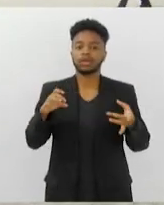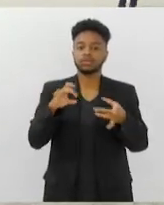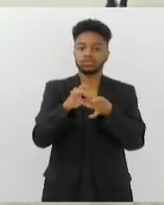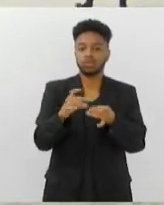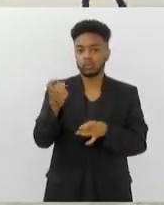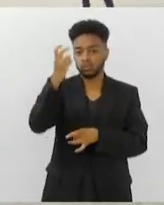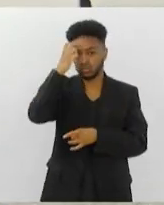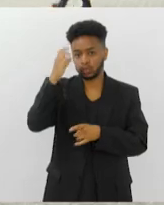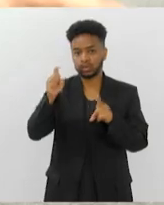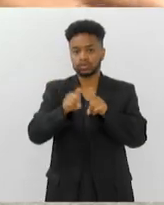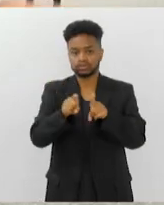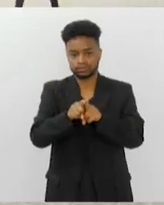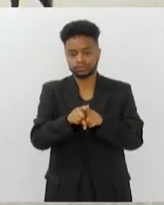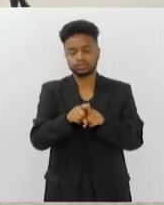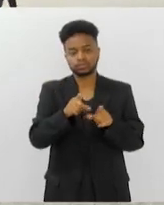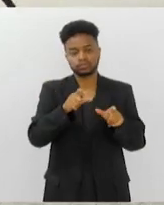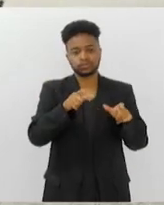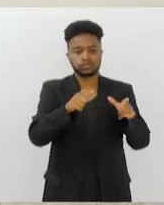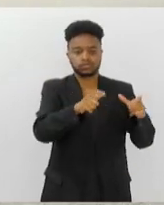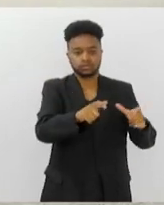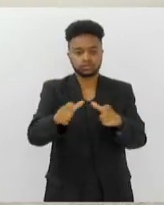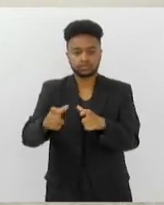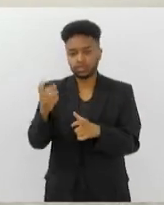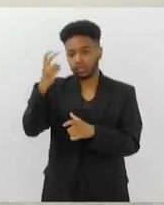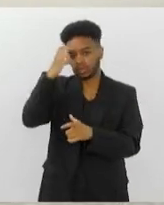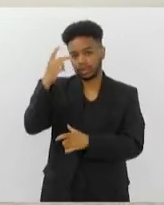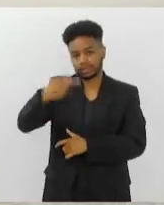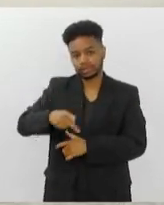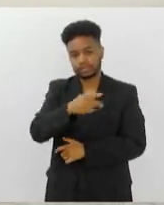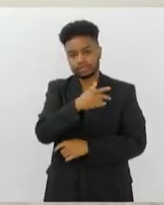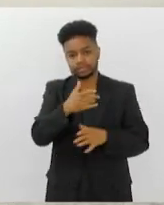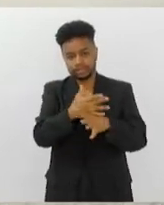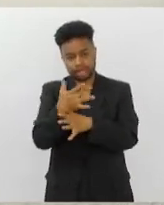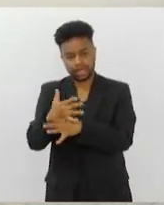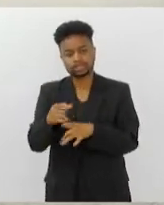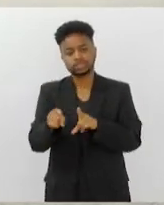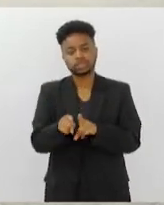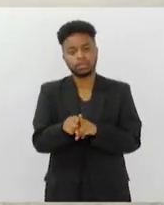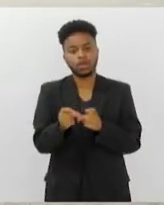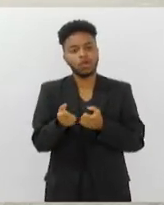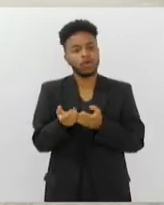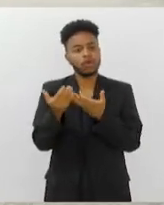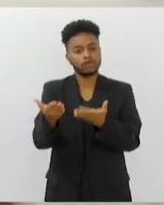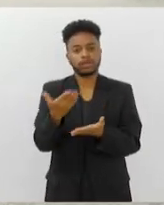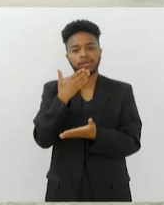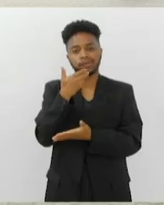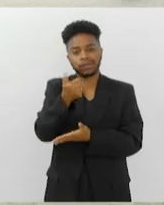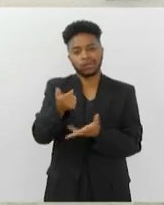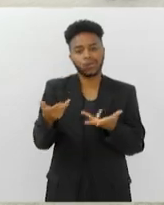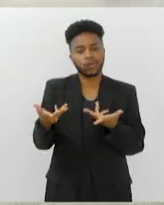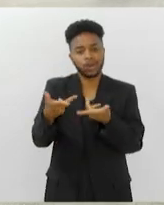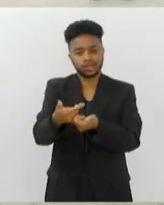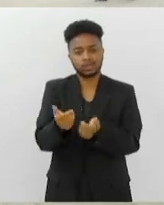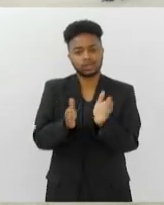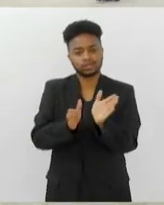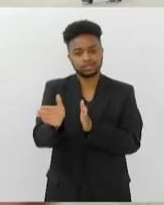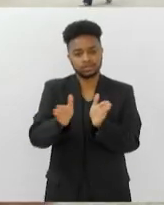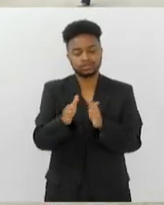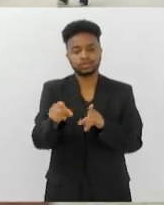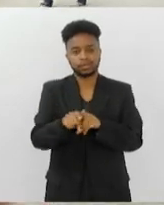cultura e os pontos culturais na cidade, oferecendo uma melhorada na acessibilidade para as